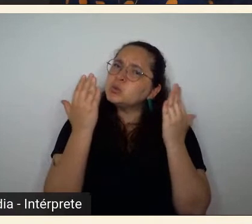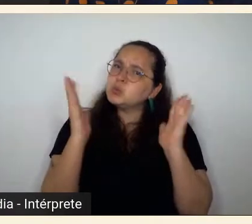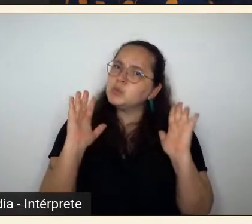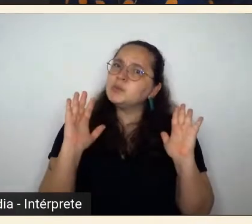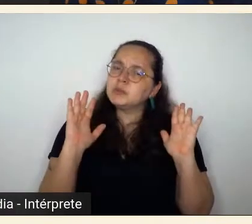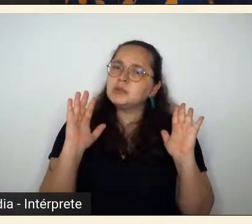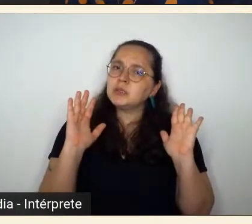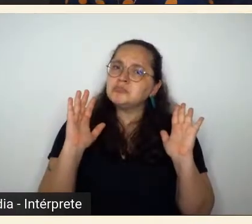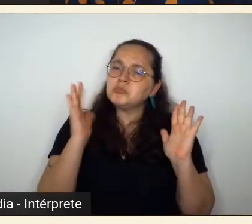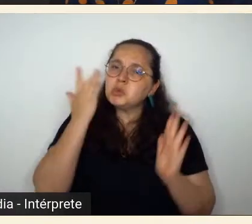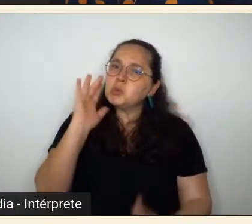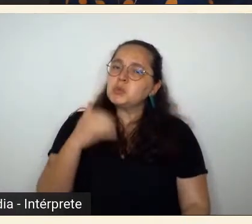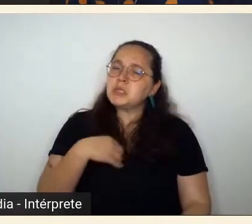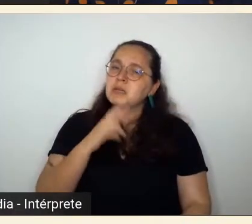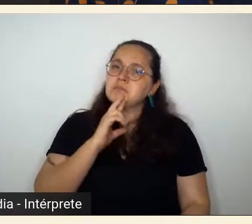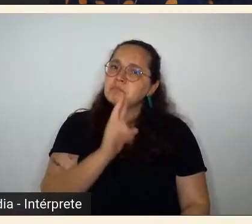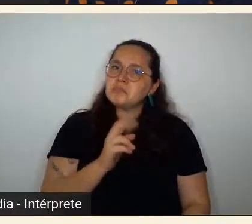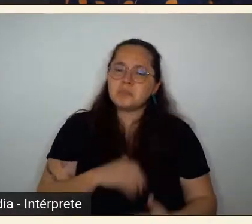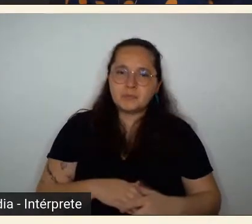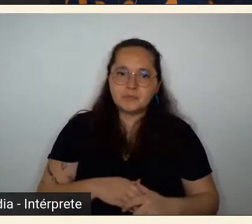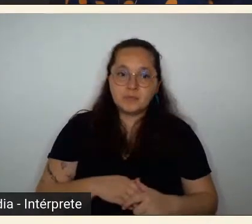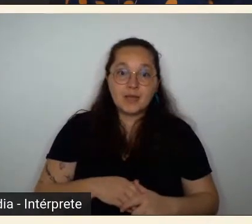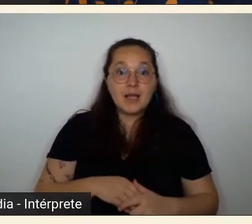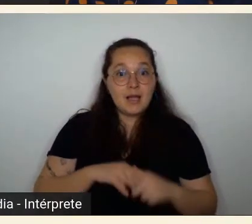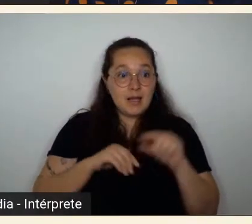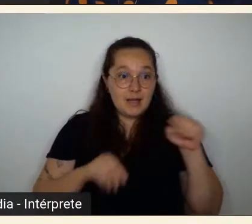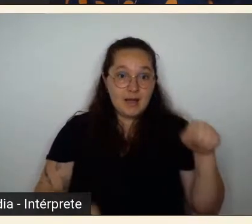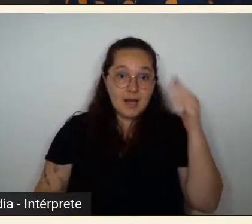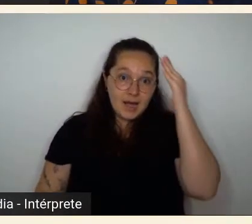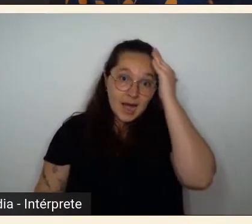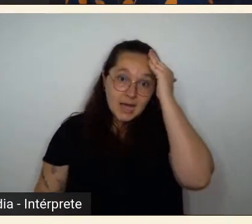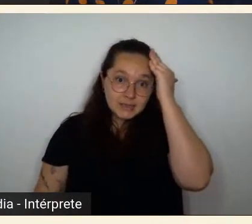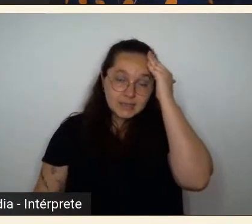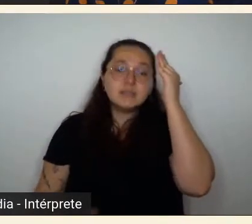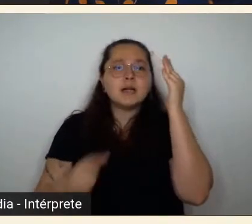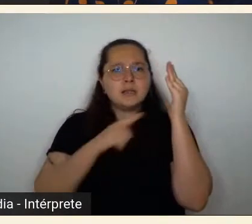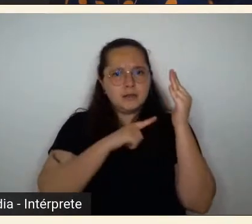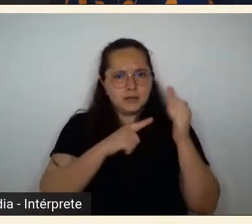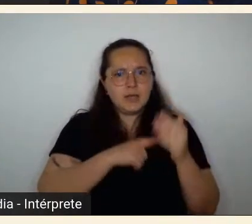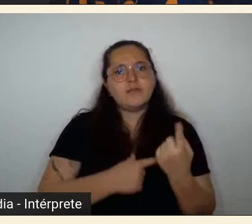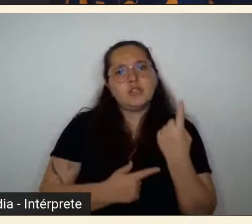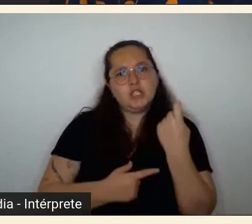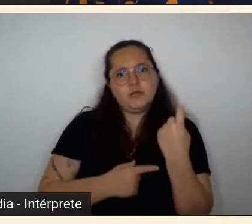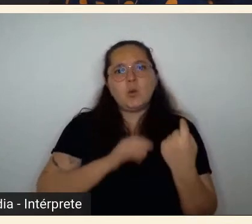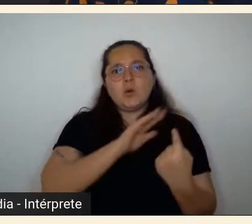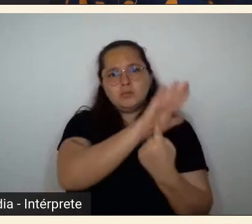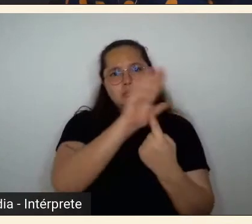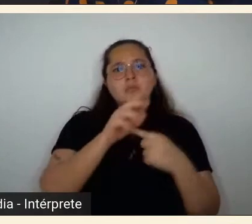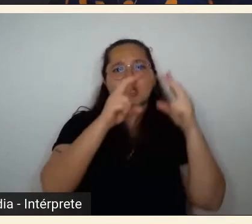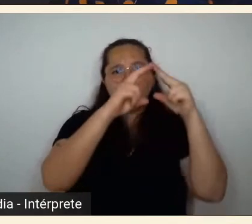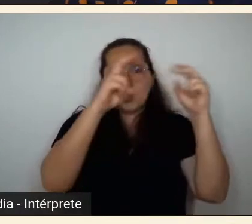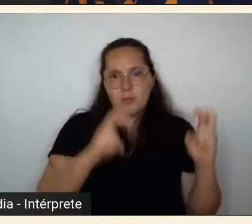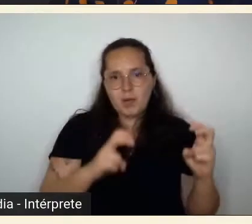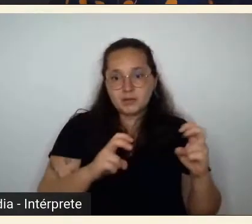porque no caso da Anita individual que ela recebeu no MASP foi muito importante no caso da Tarsila também